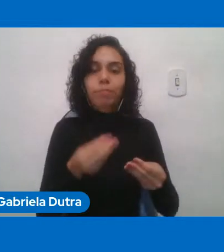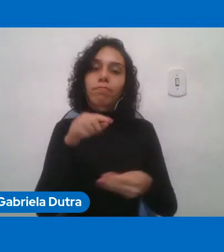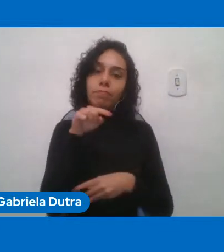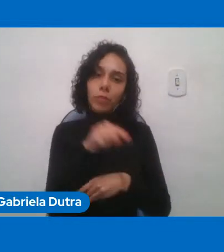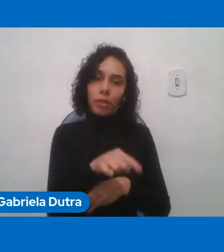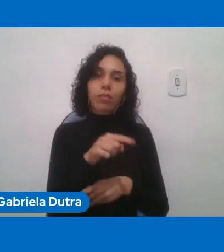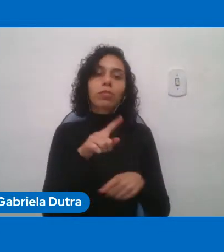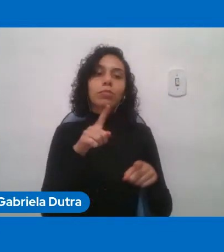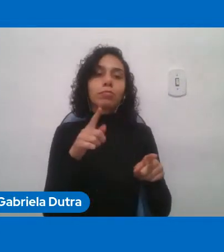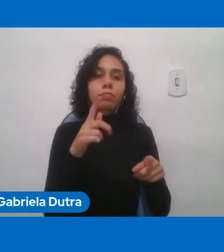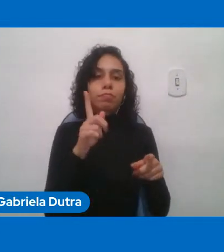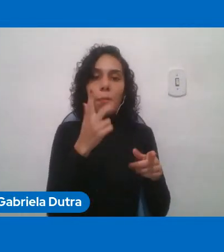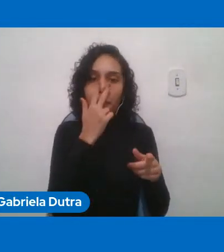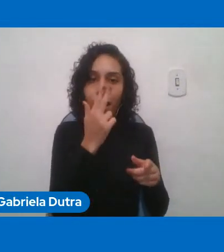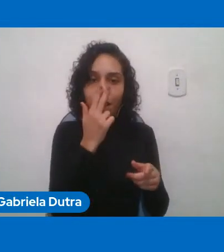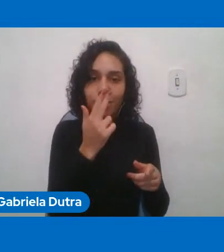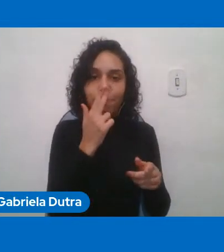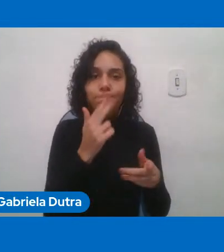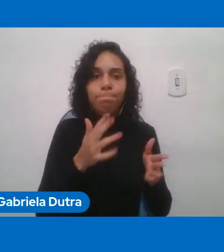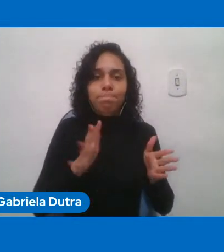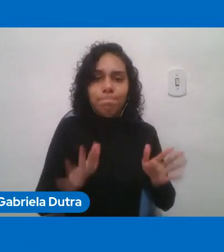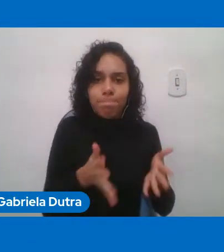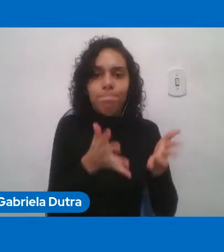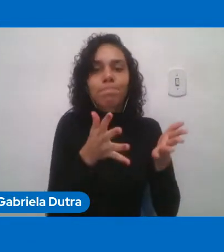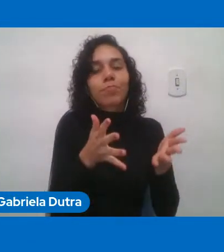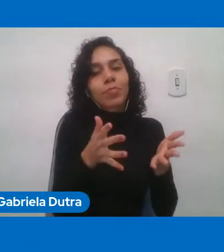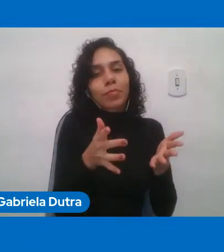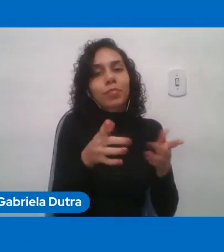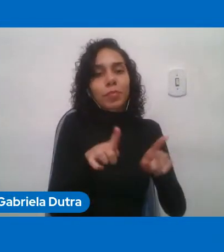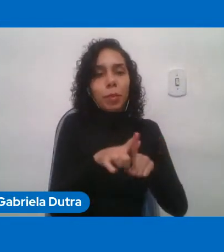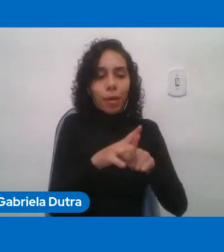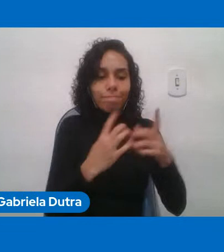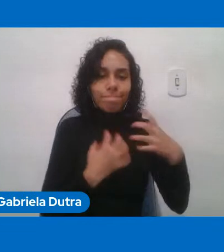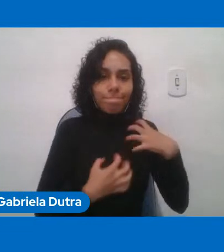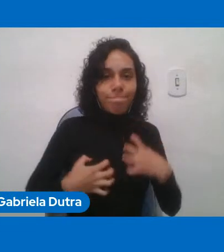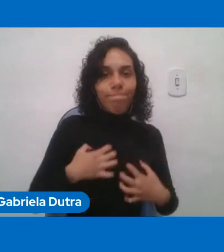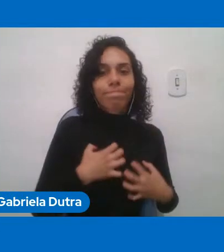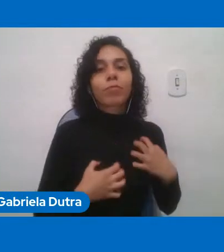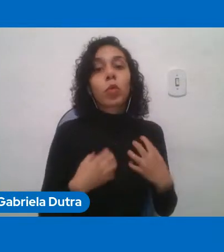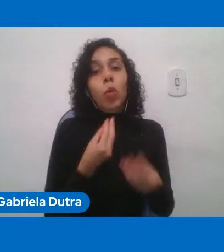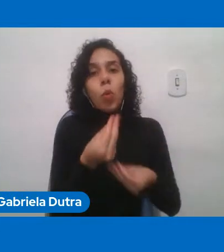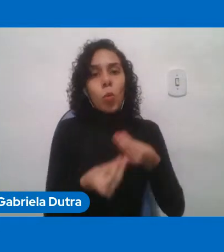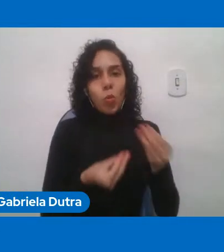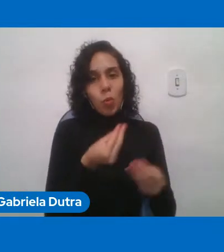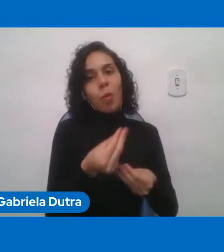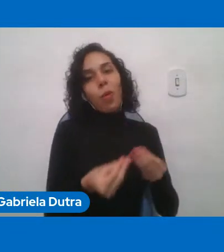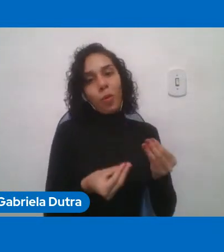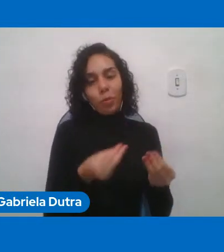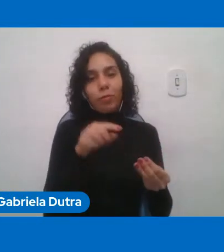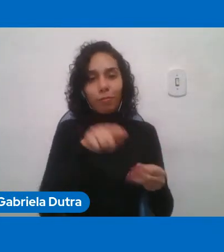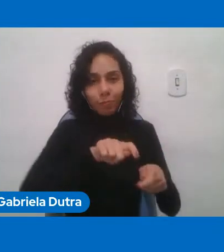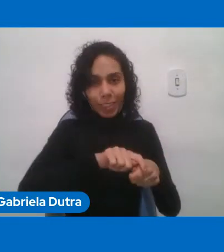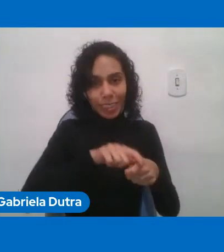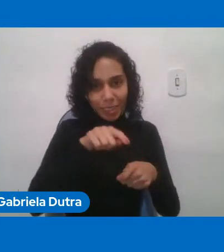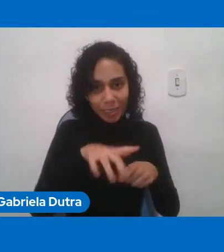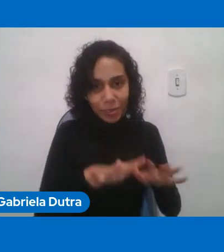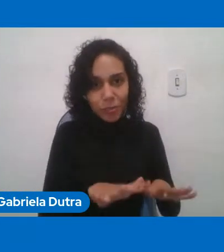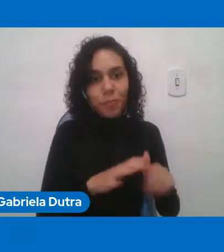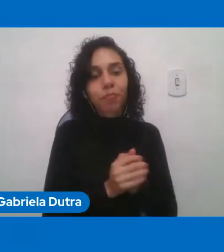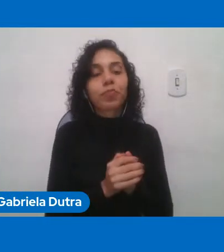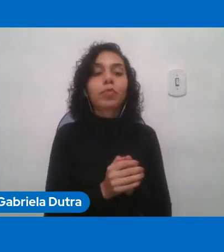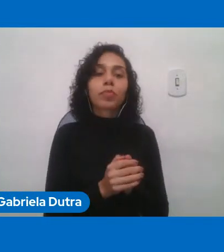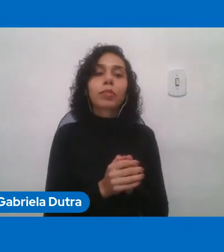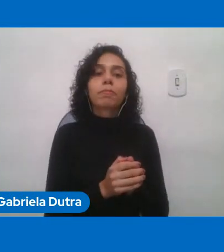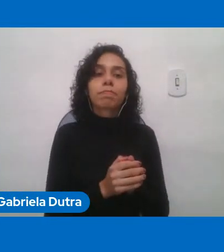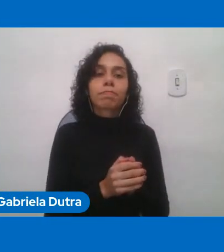dessas o exercício dessas habilidades desde o início né os resultados até o momento nos indicam que a disciplina tem